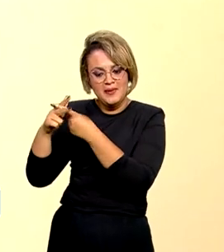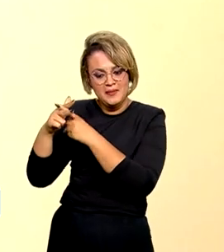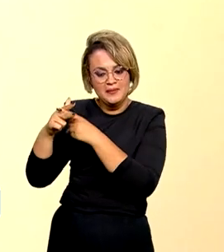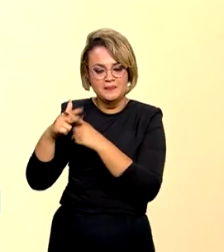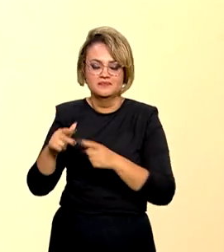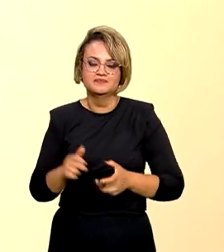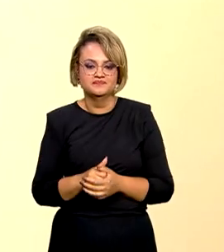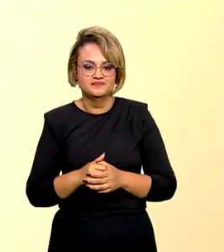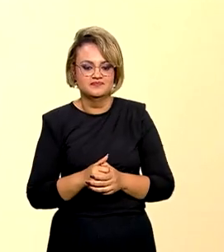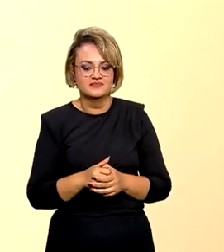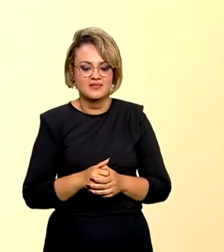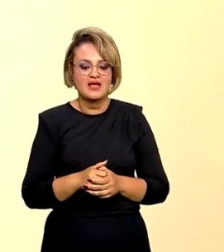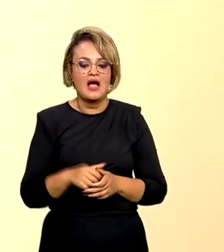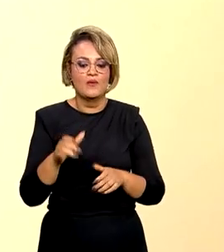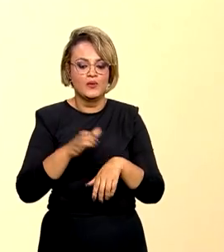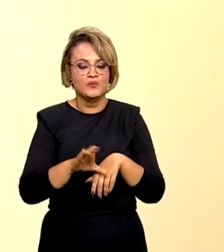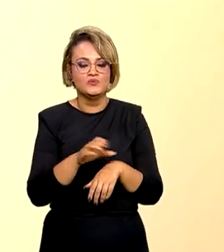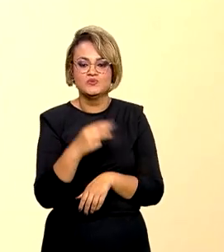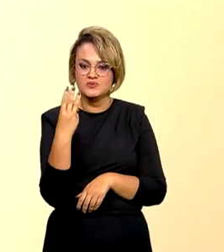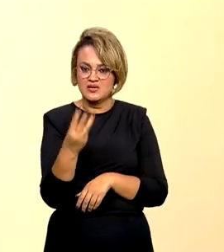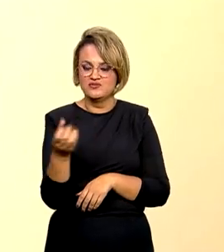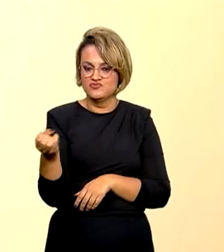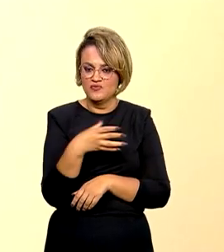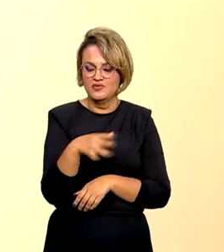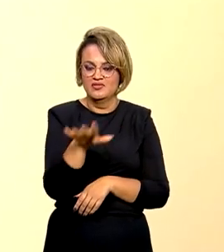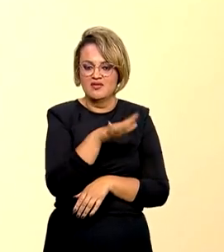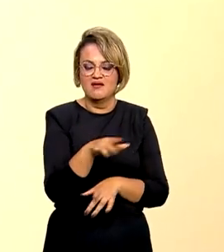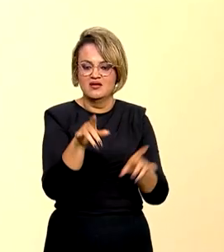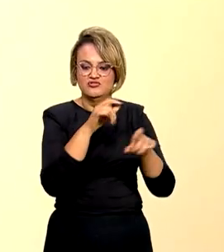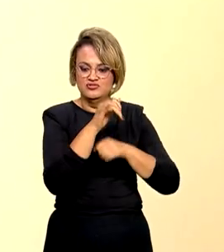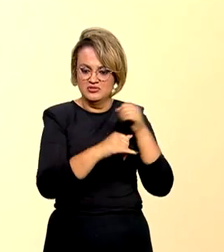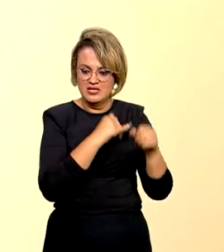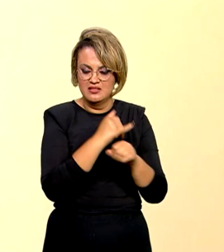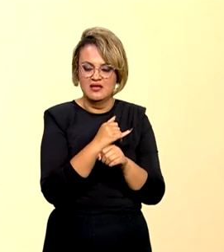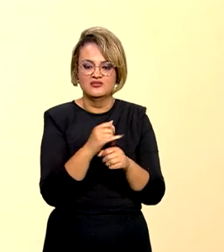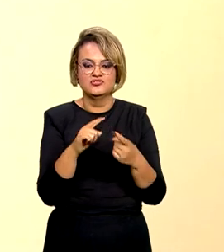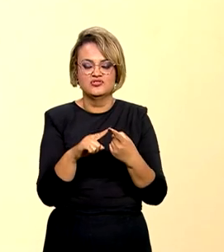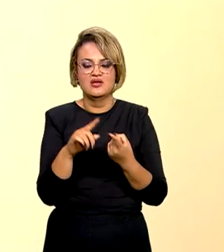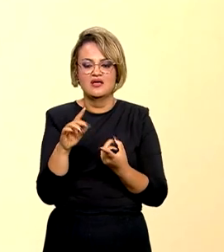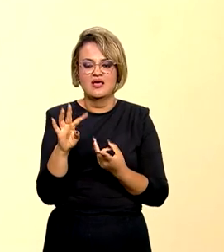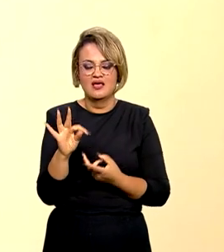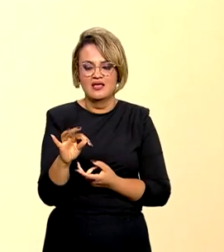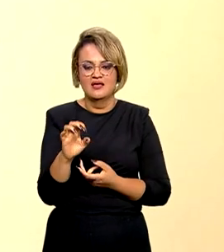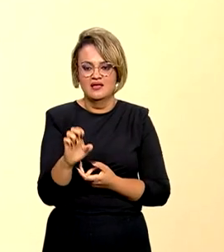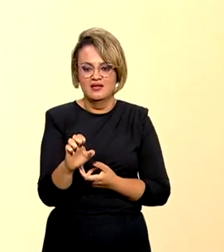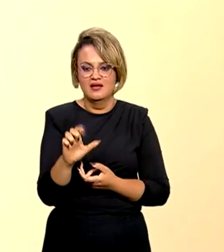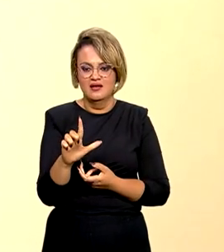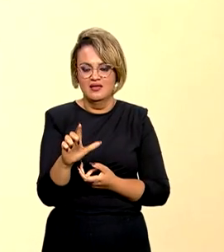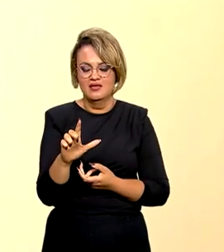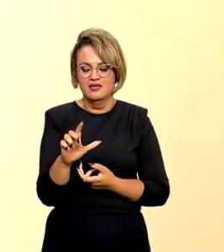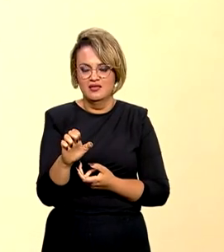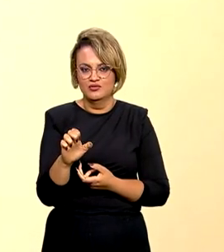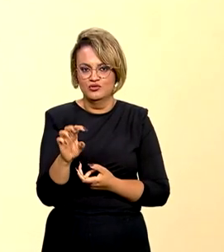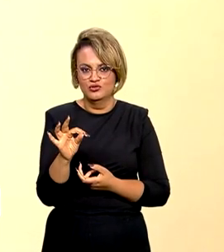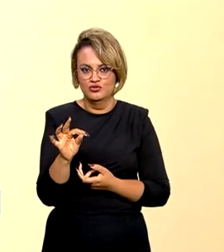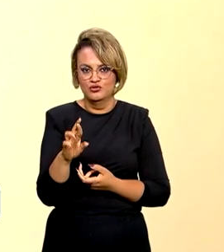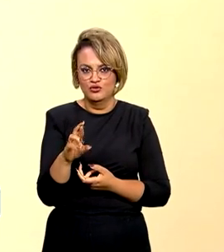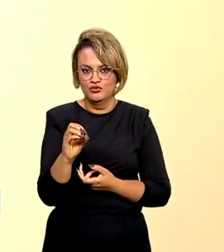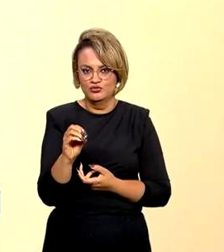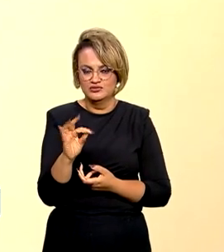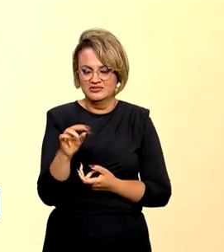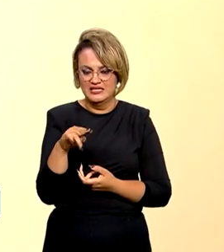iniciando agora com três cursos, rede de computadores, eletrotecnia e administração, visando trazer